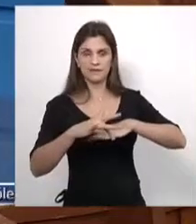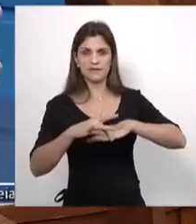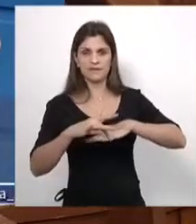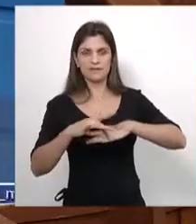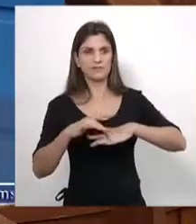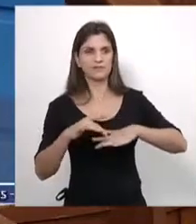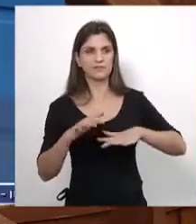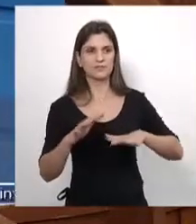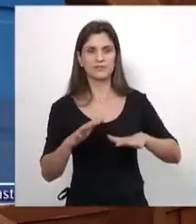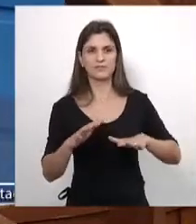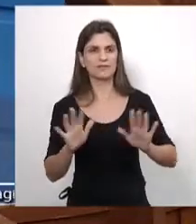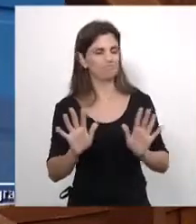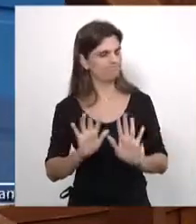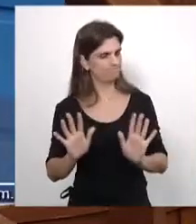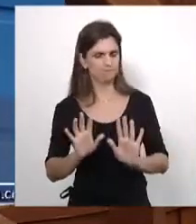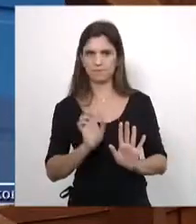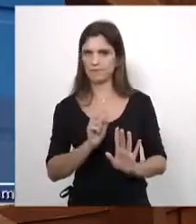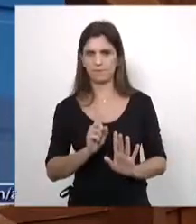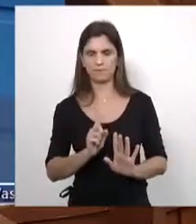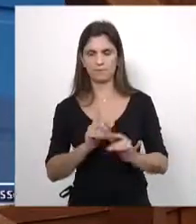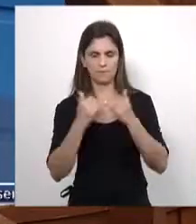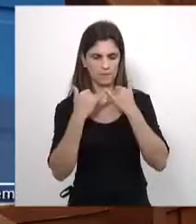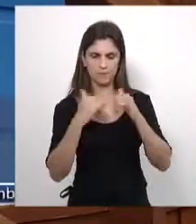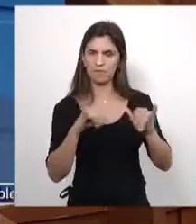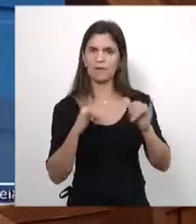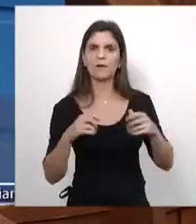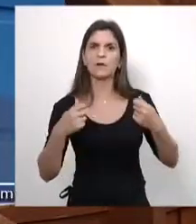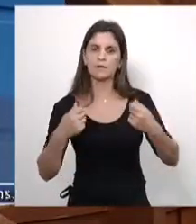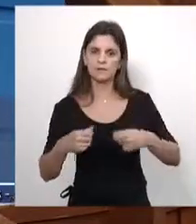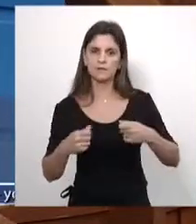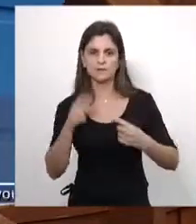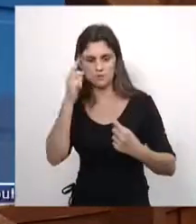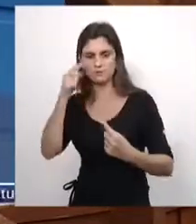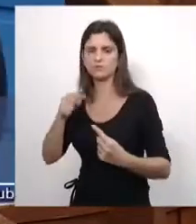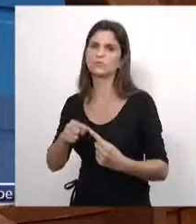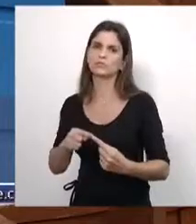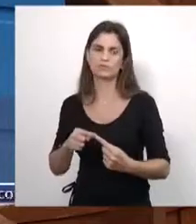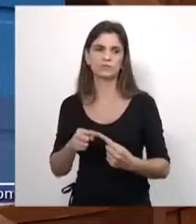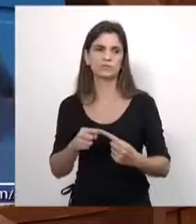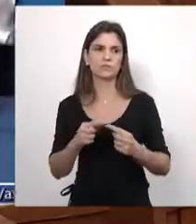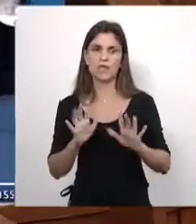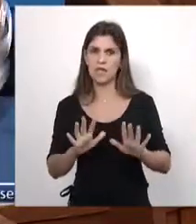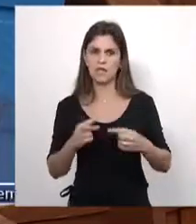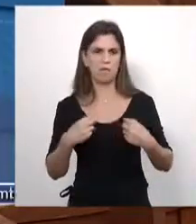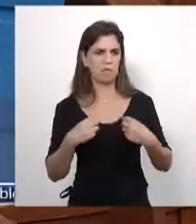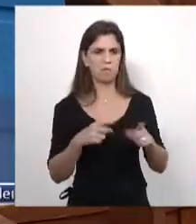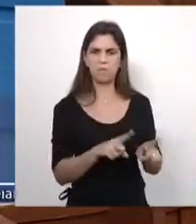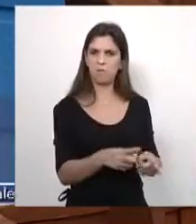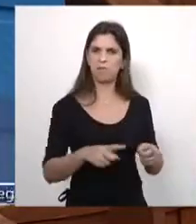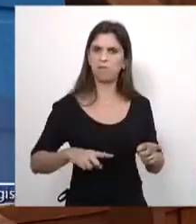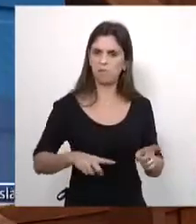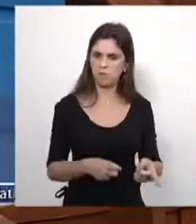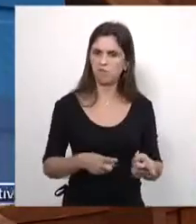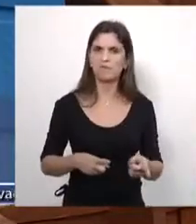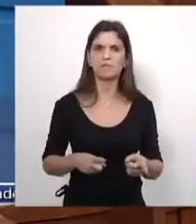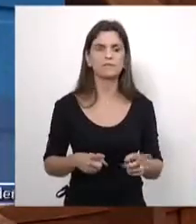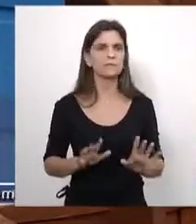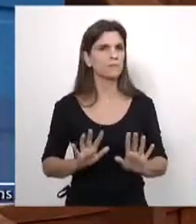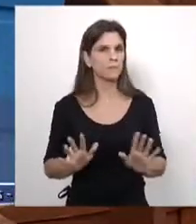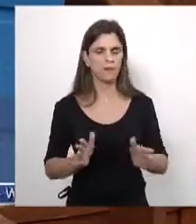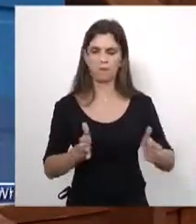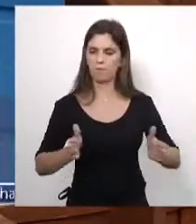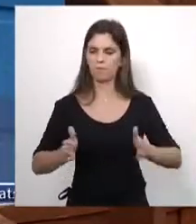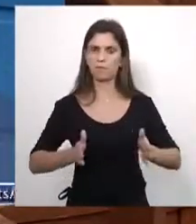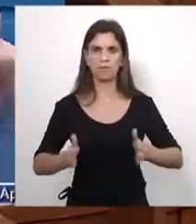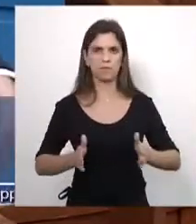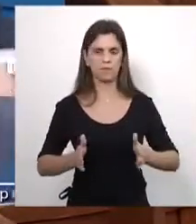eu ninguém me pressiona o meu mandato. Eu sou um cara coerente, com tranquilidade, não pressiono, não adianta vir achando que vai pressionar meu mandato.